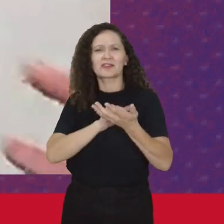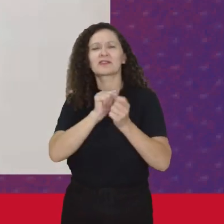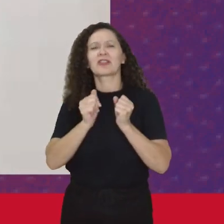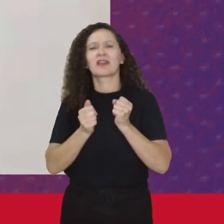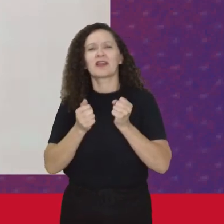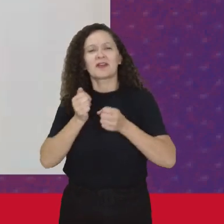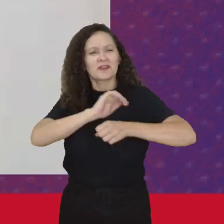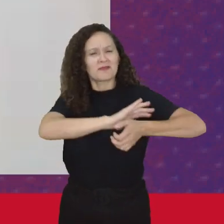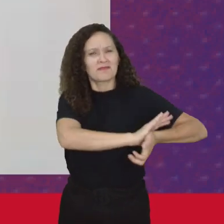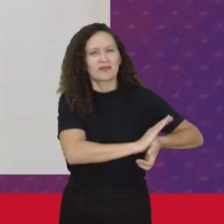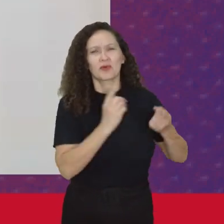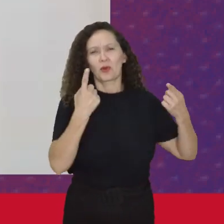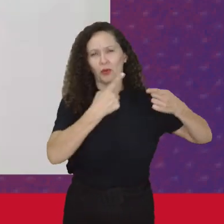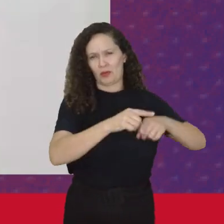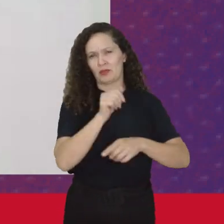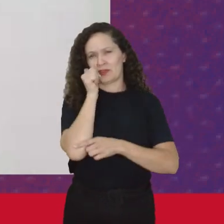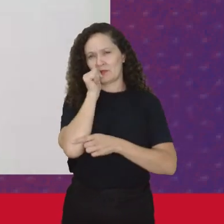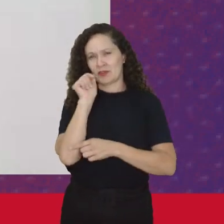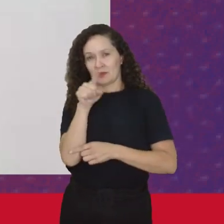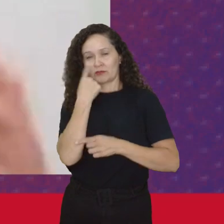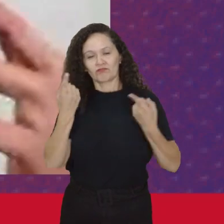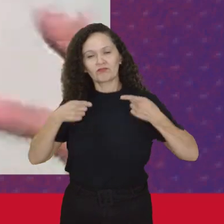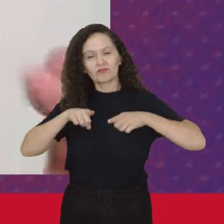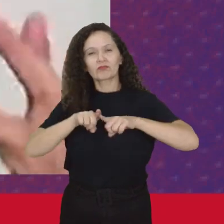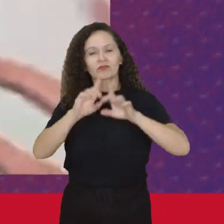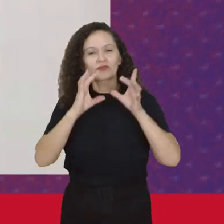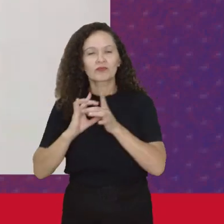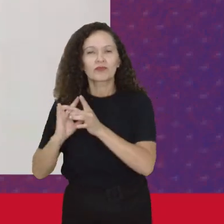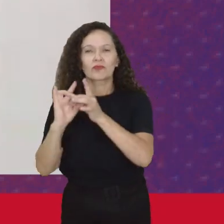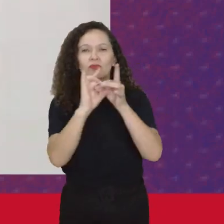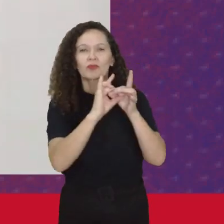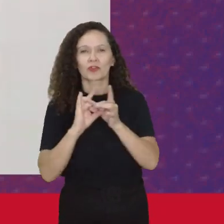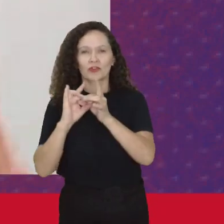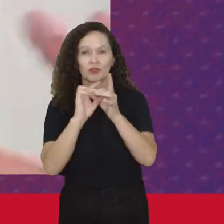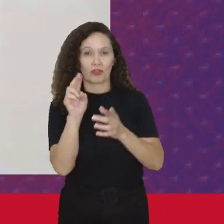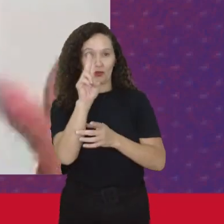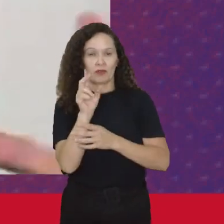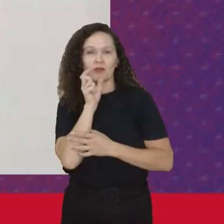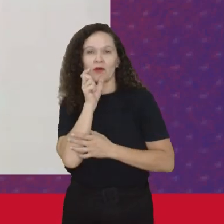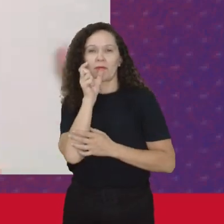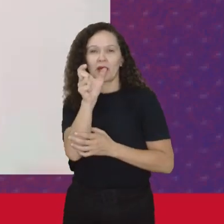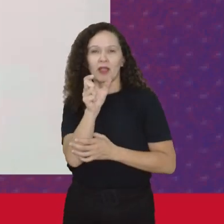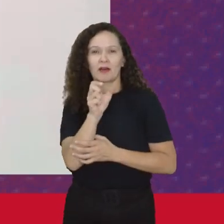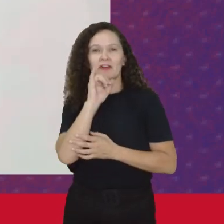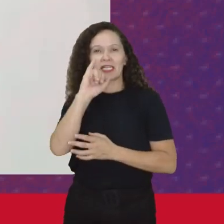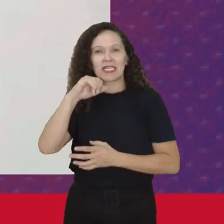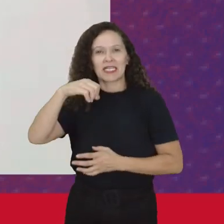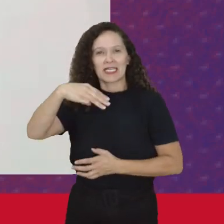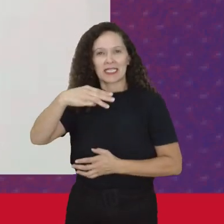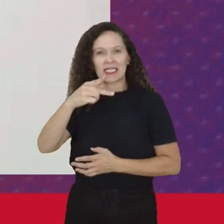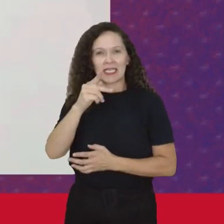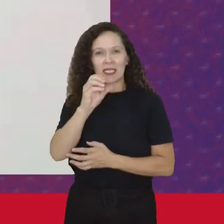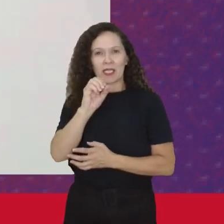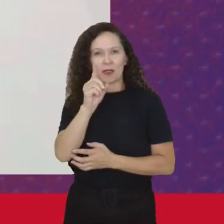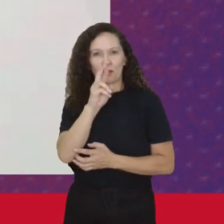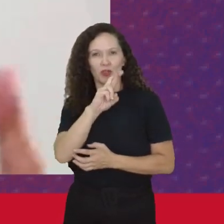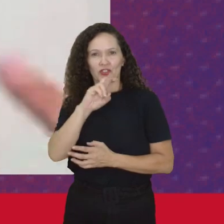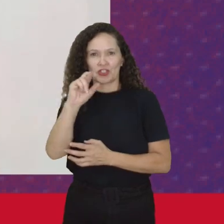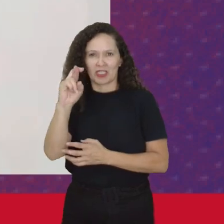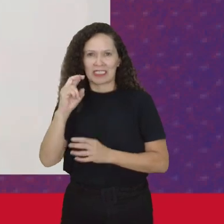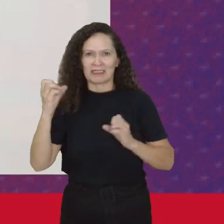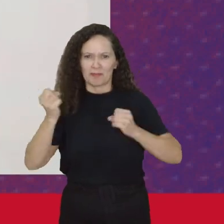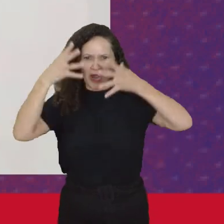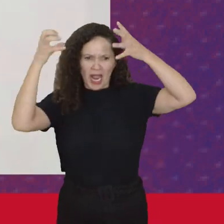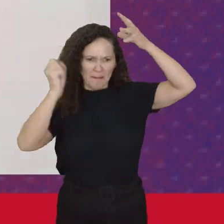E nós Fomos juntas Eu vou usar Essa palavra Implodindo Cada sistema Desse Para dizer Que a